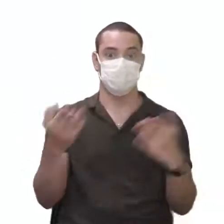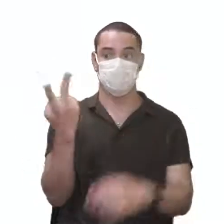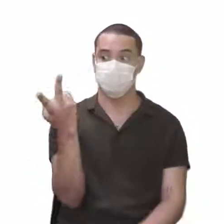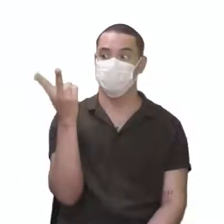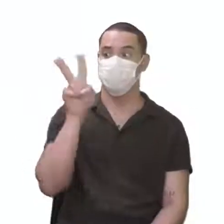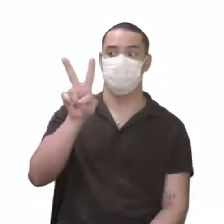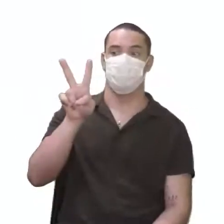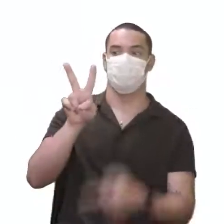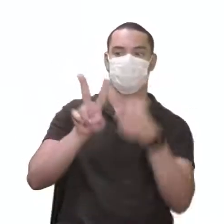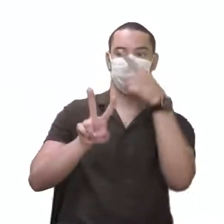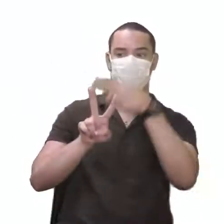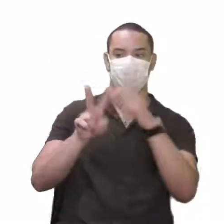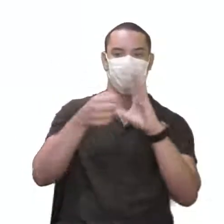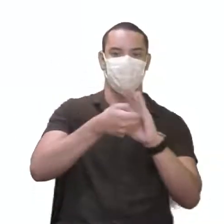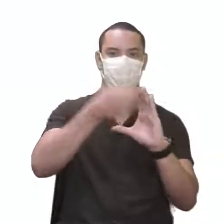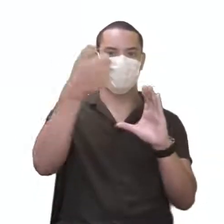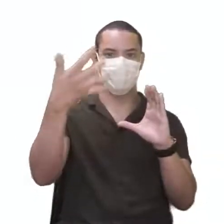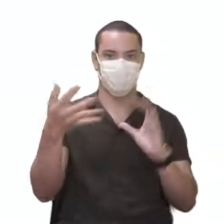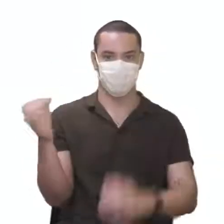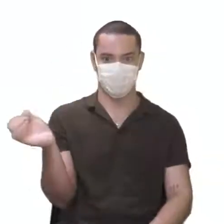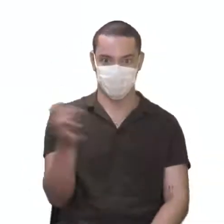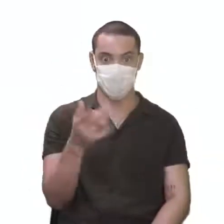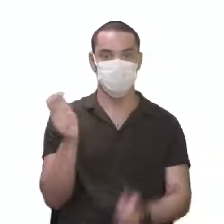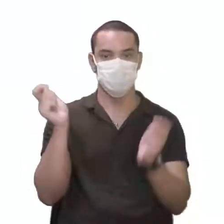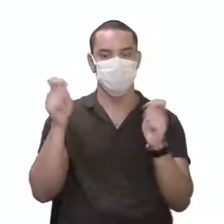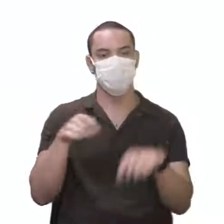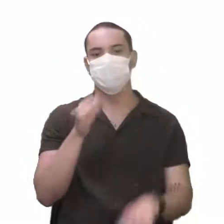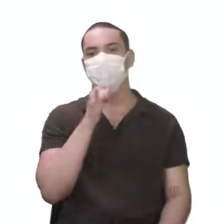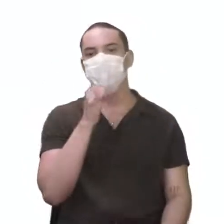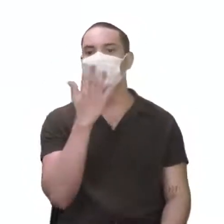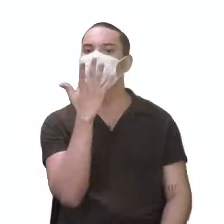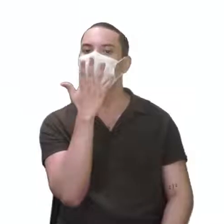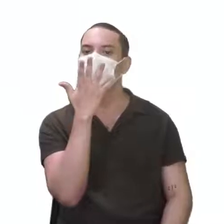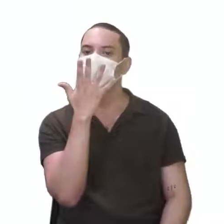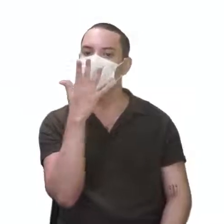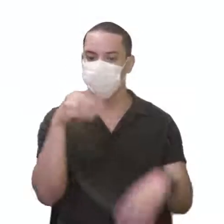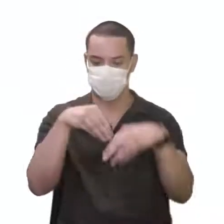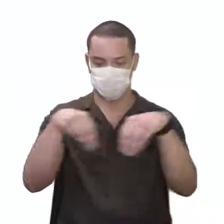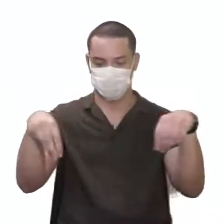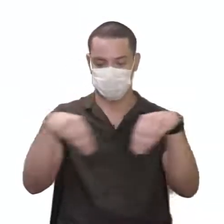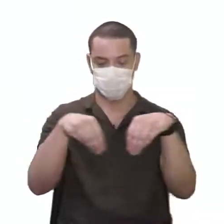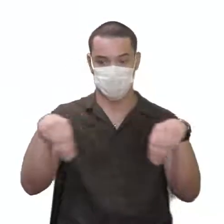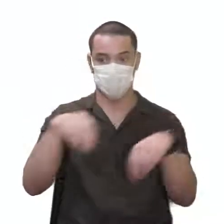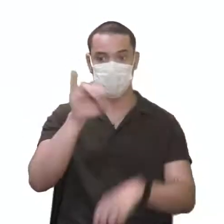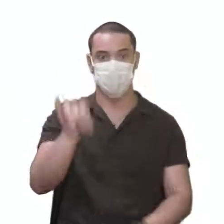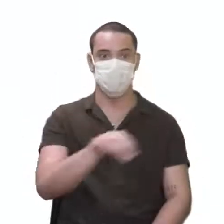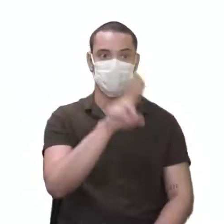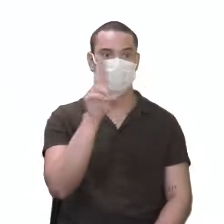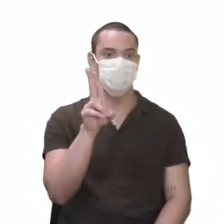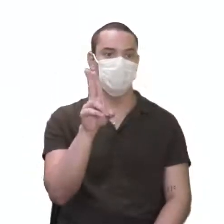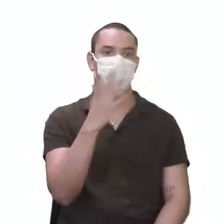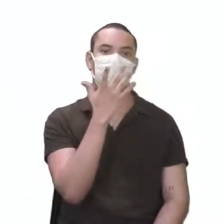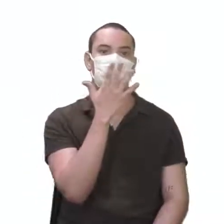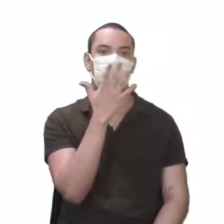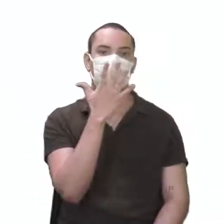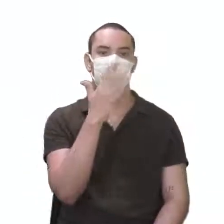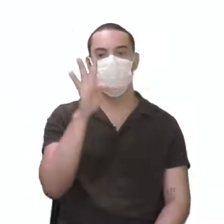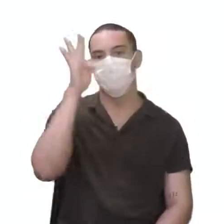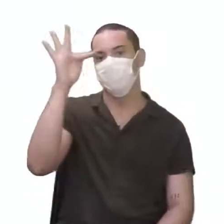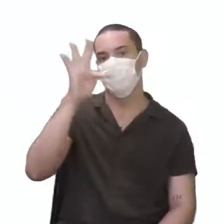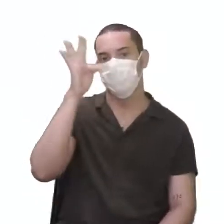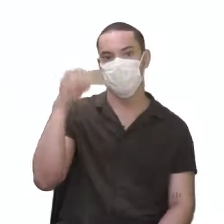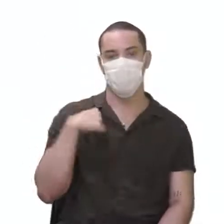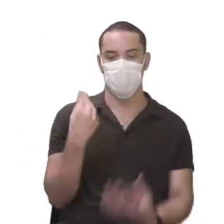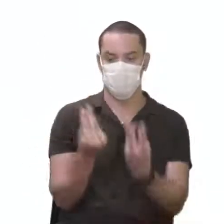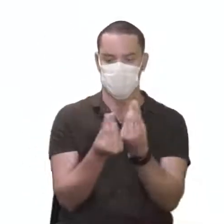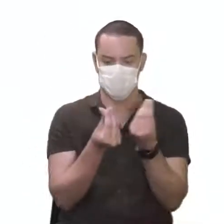características, ou seja, ele podia trabalhar com a cor da semente ou, por exemplo, a cor da flor, ou a